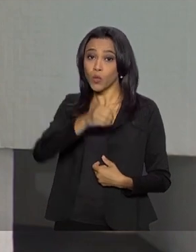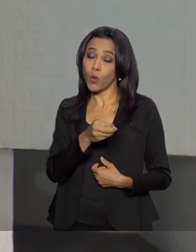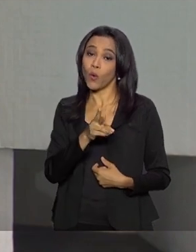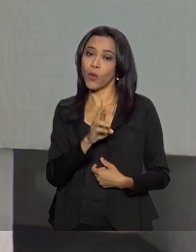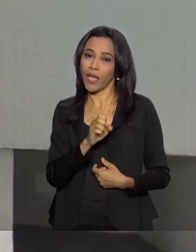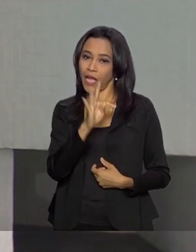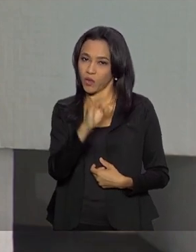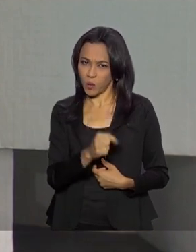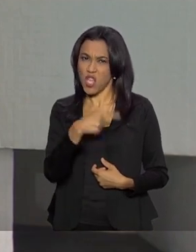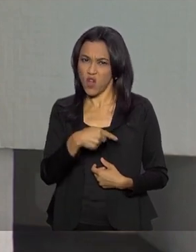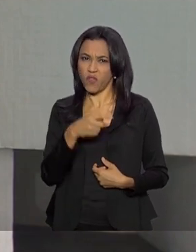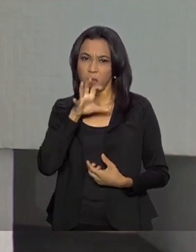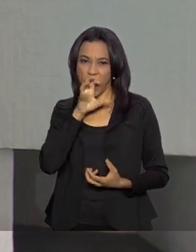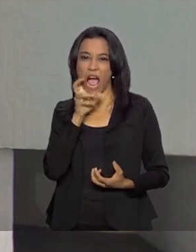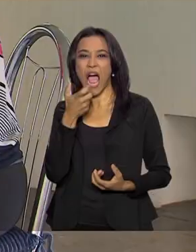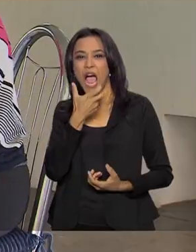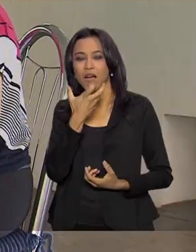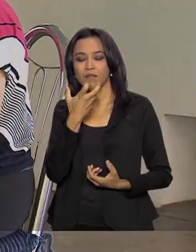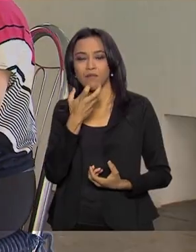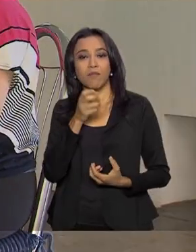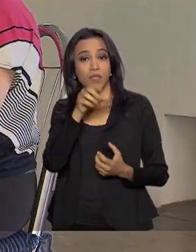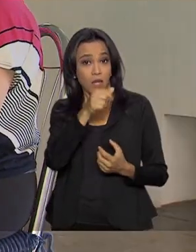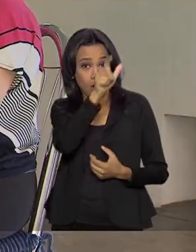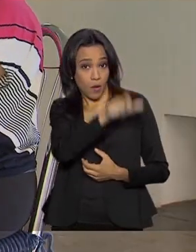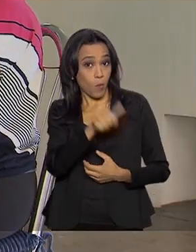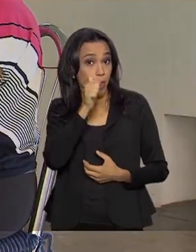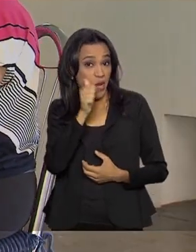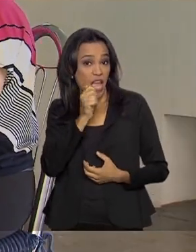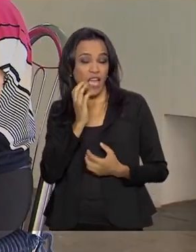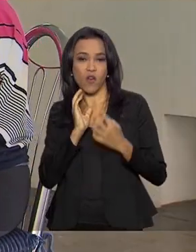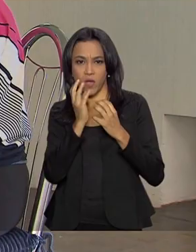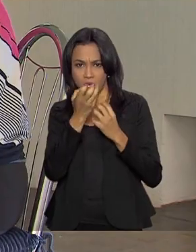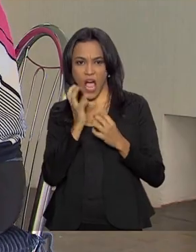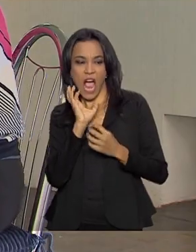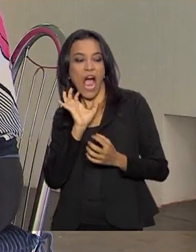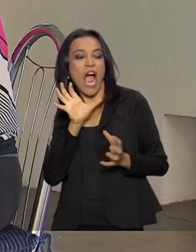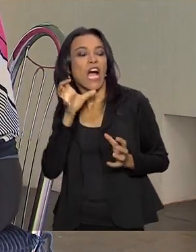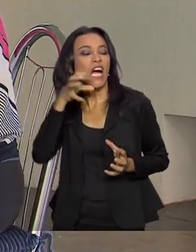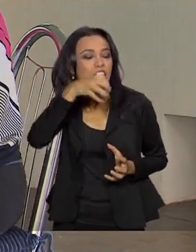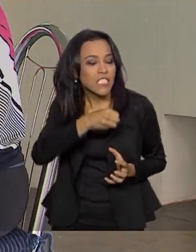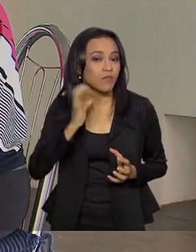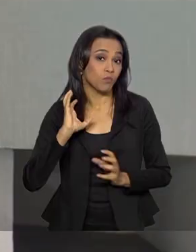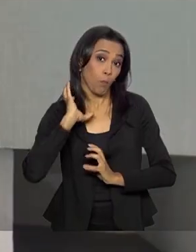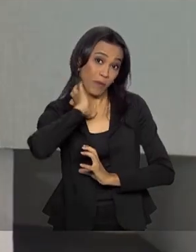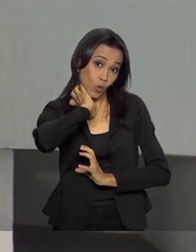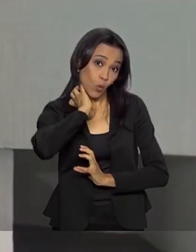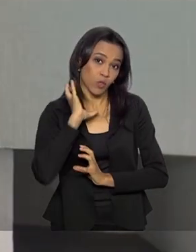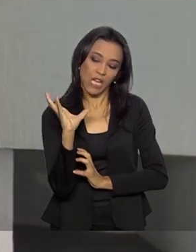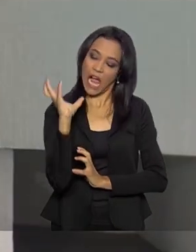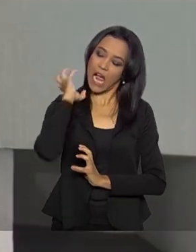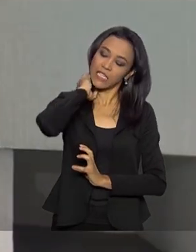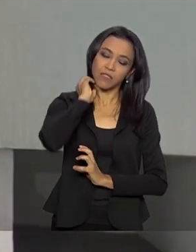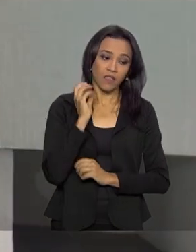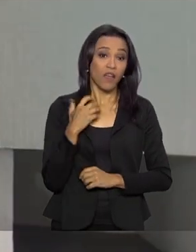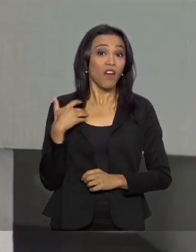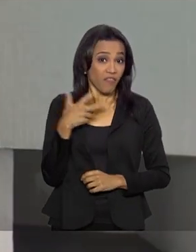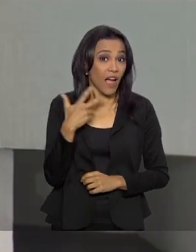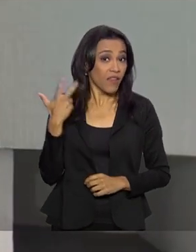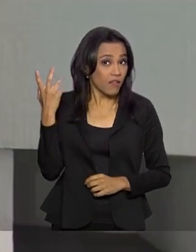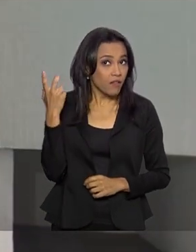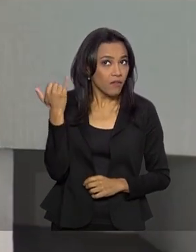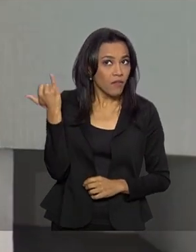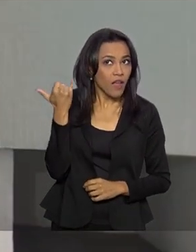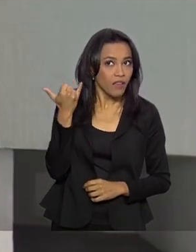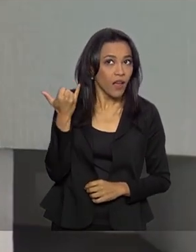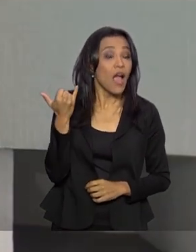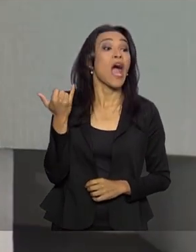o pescoço da Enriqueta Brieba. Aí eu estou escutando as ordens do João. Agora vai, vai lá no pescoço dela.